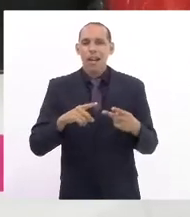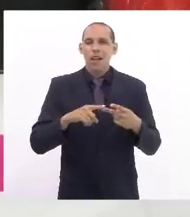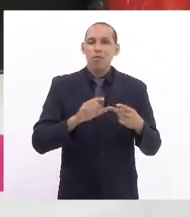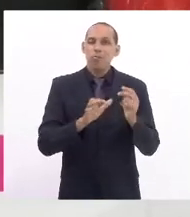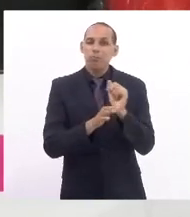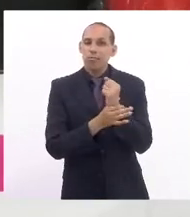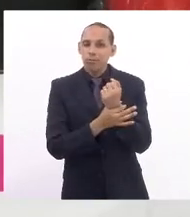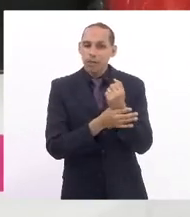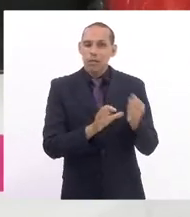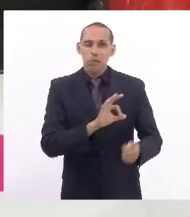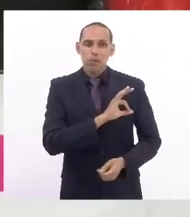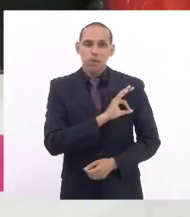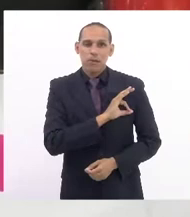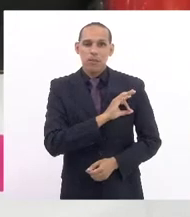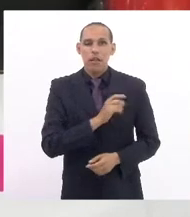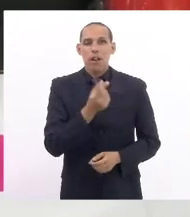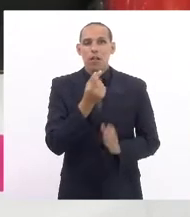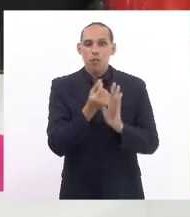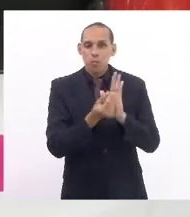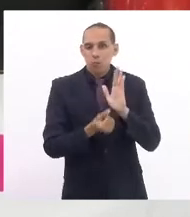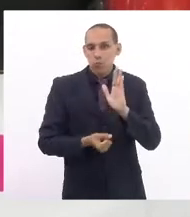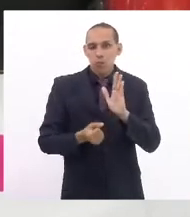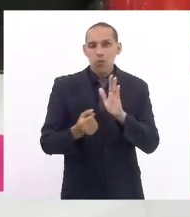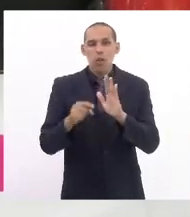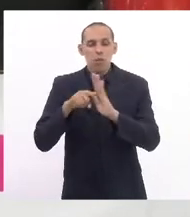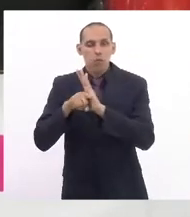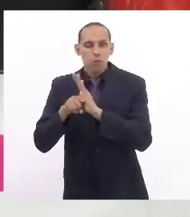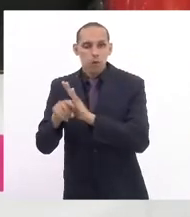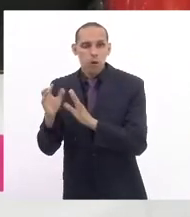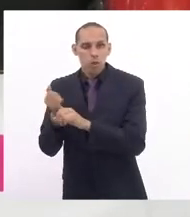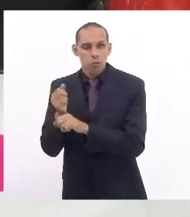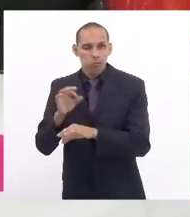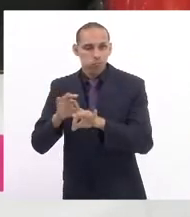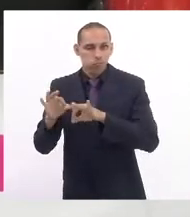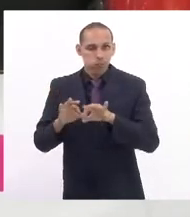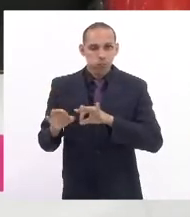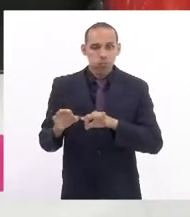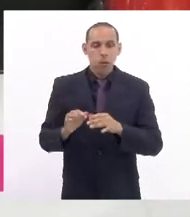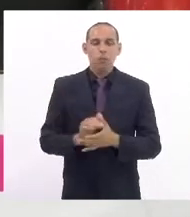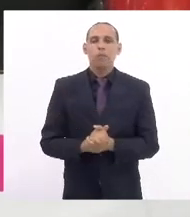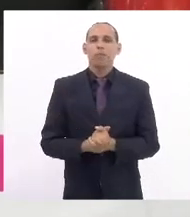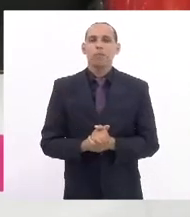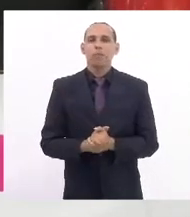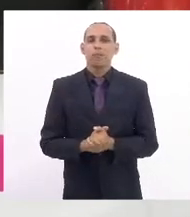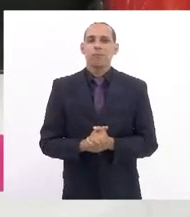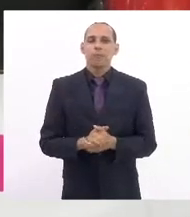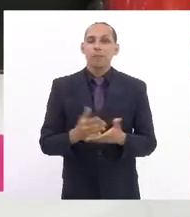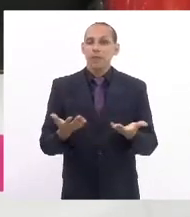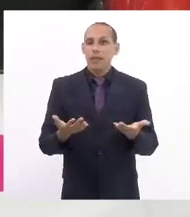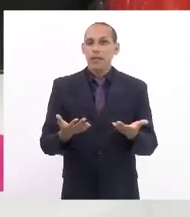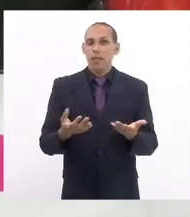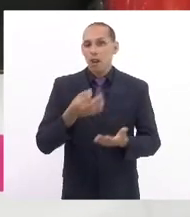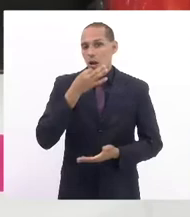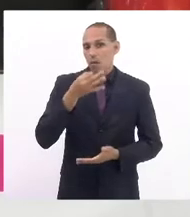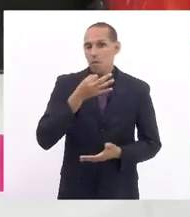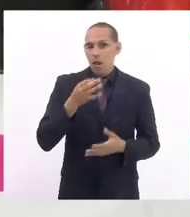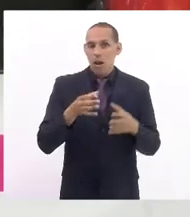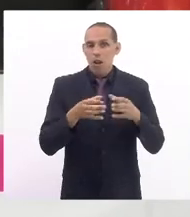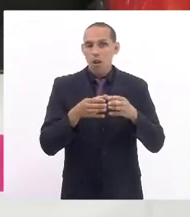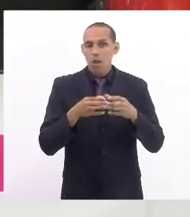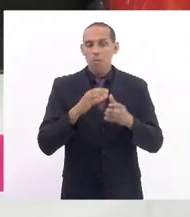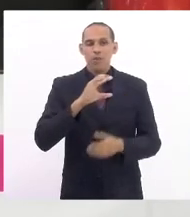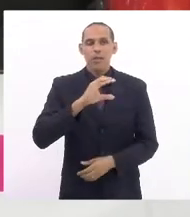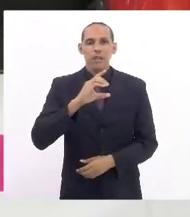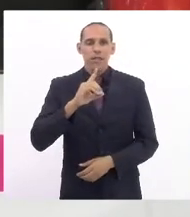de Assuntos de Polícia, de Orçamento, Finanças, Realização Financeira e Controle. Para emitir pareceres pela Comissão de Direito das Mulheres,